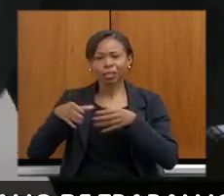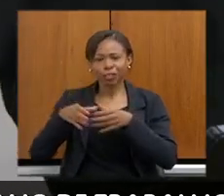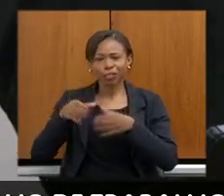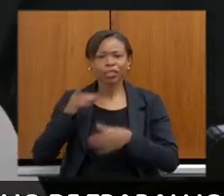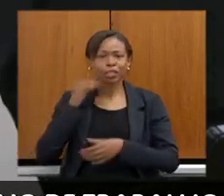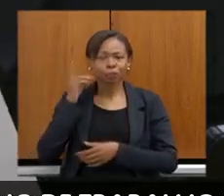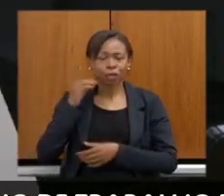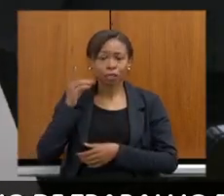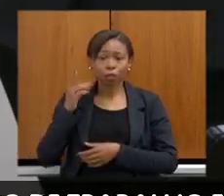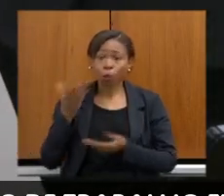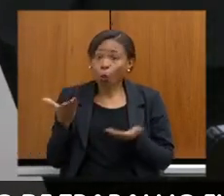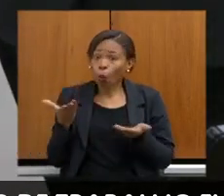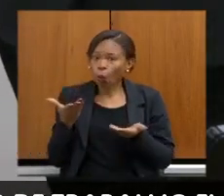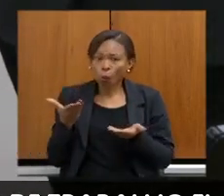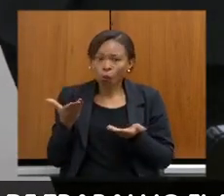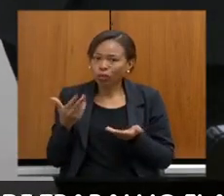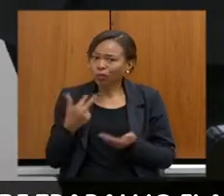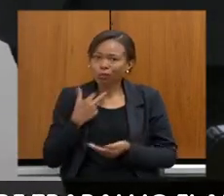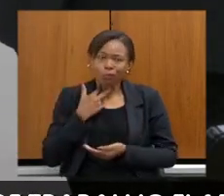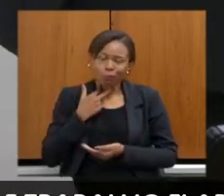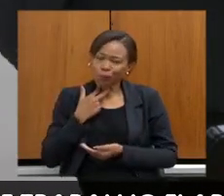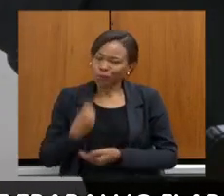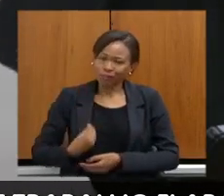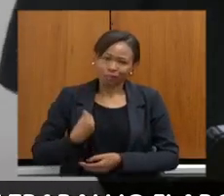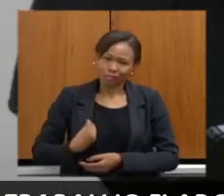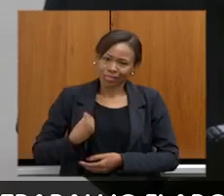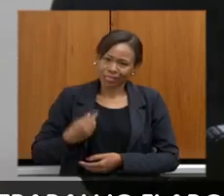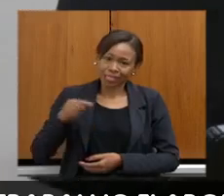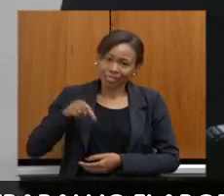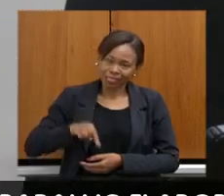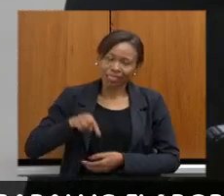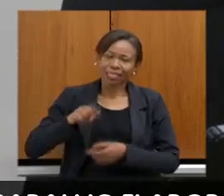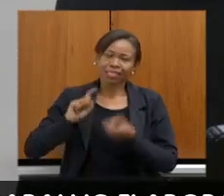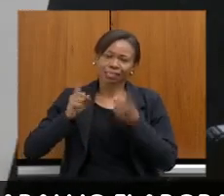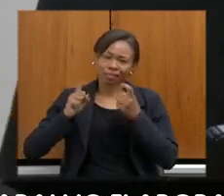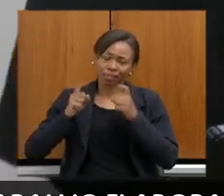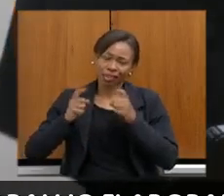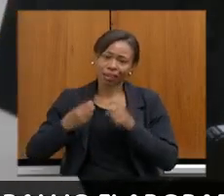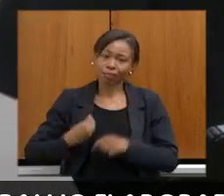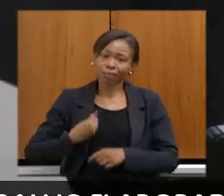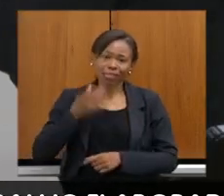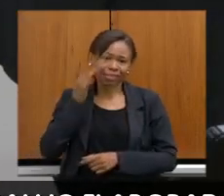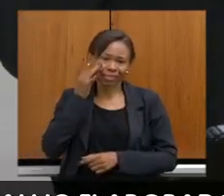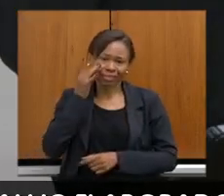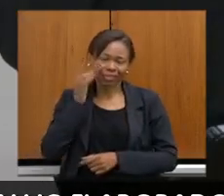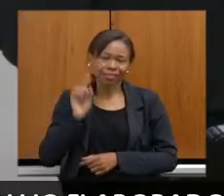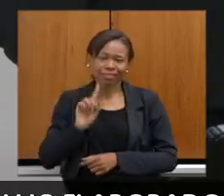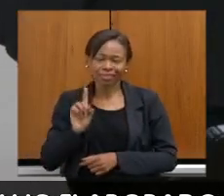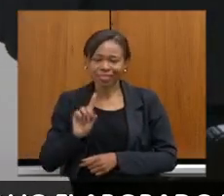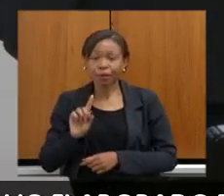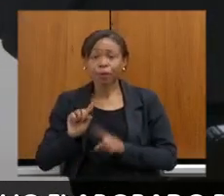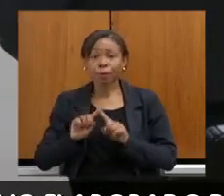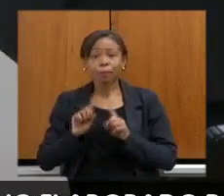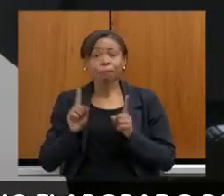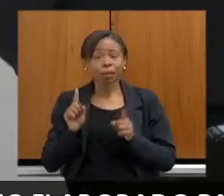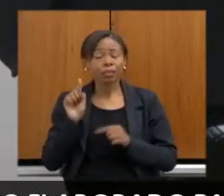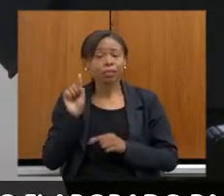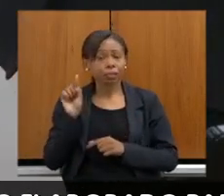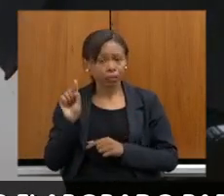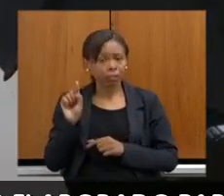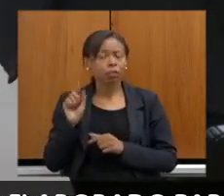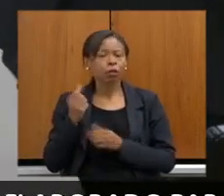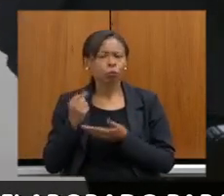que não puderam estar presentes nessa reunião de forma presencial, mas estão contribuindo